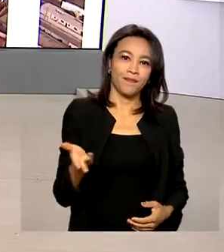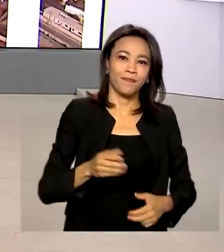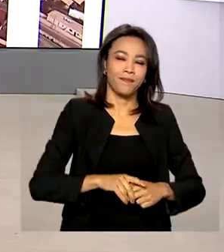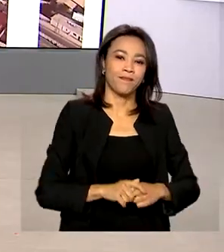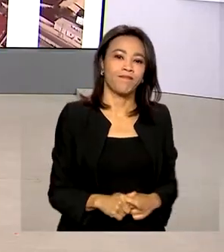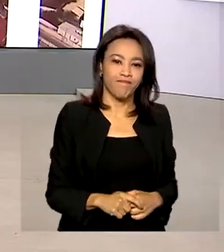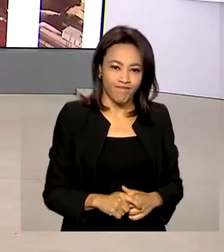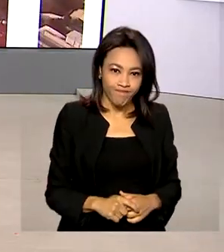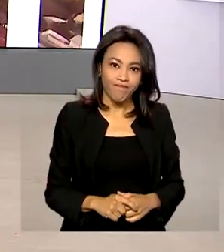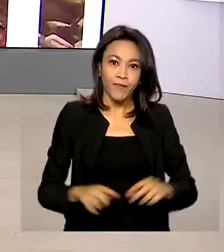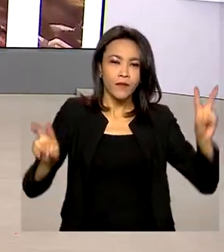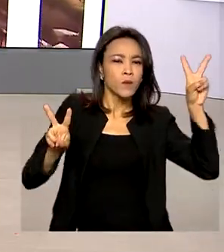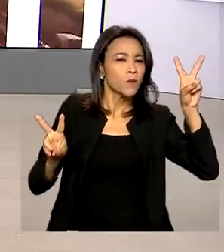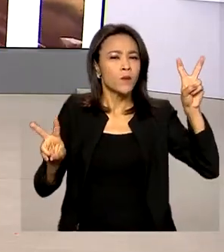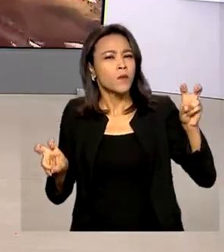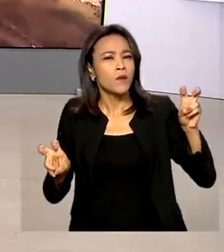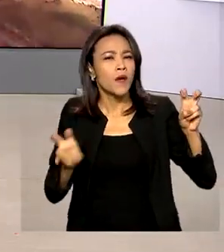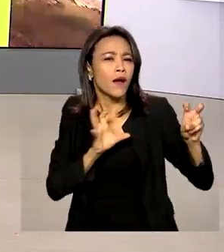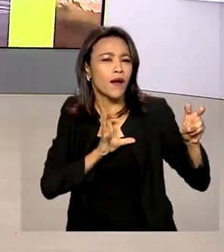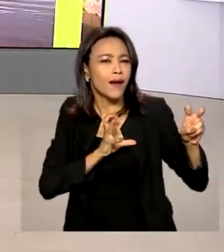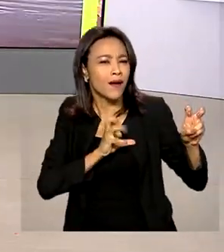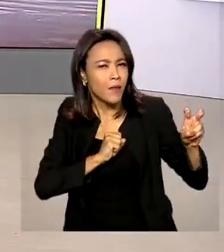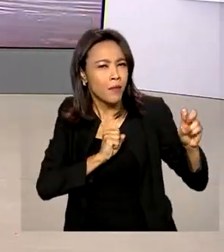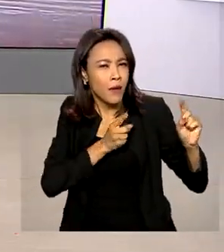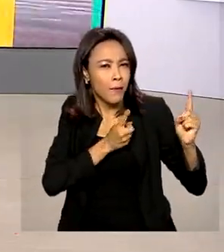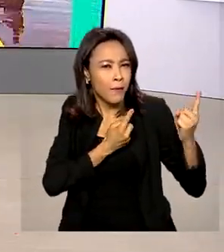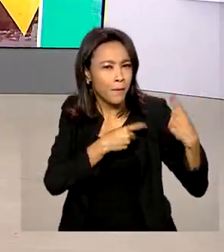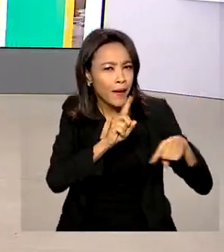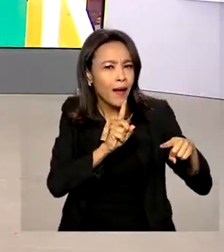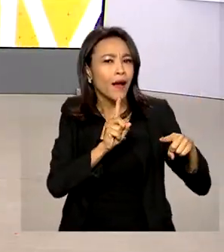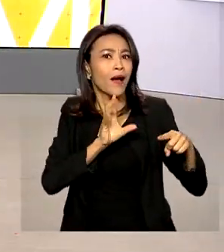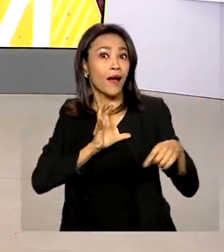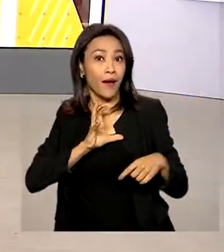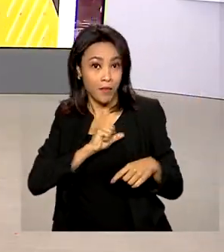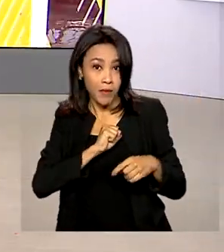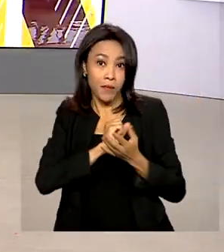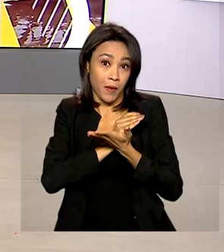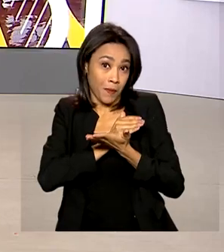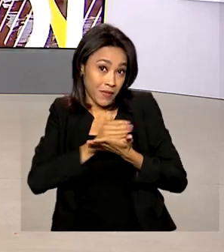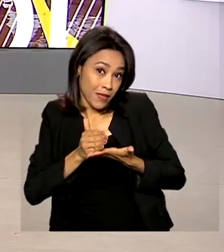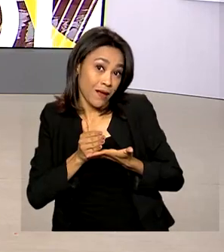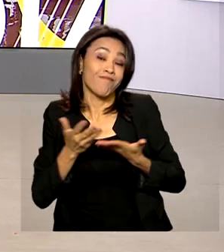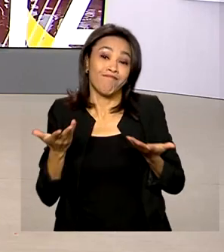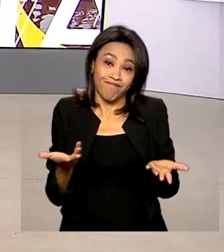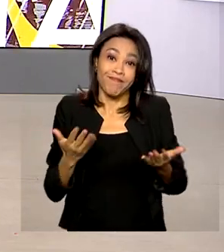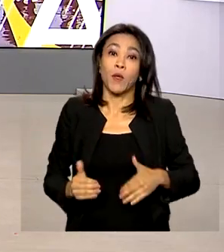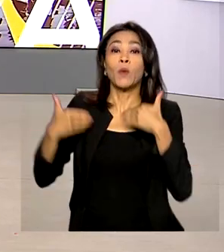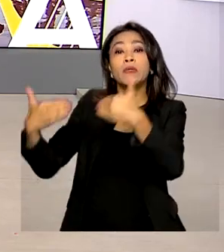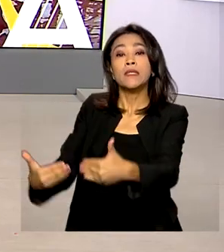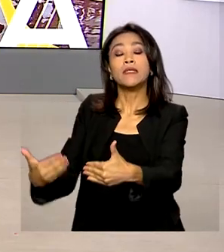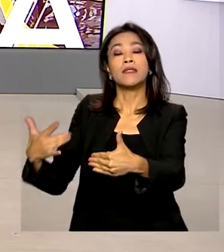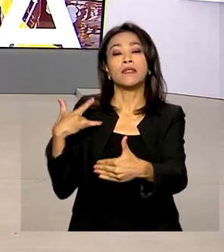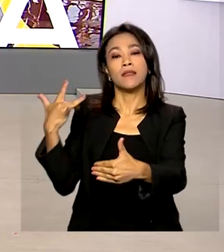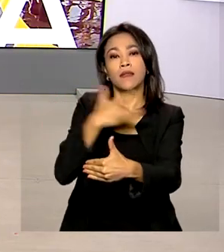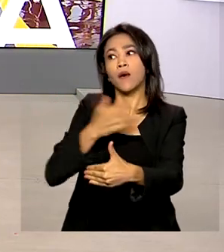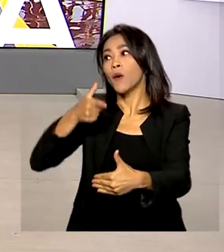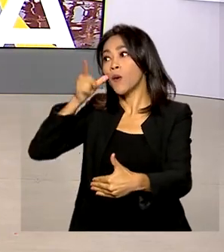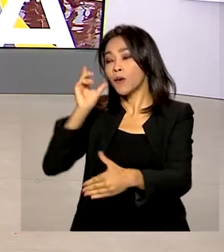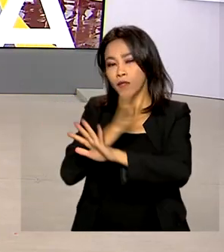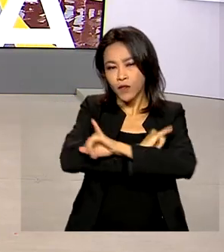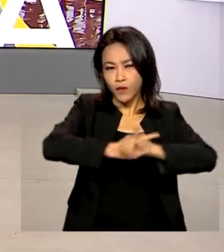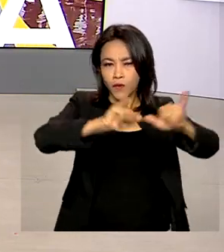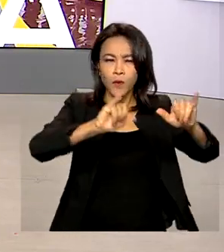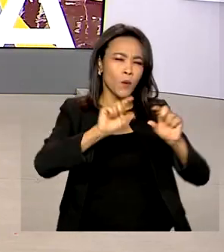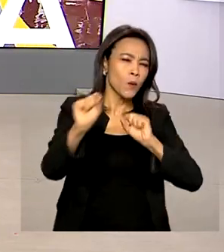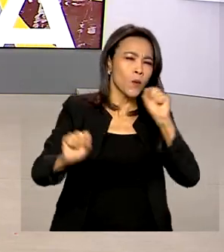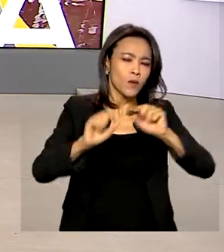Com o eslogan Amor para Superar, Amor para Recomeçar, o Ministério da Saúde lançou ontem a Campanha Nacional